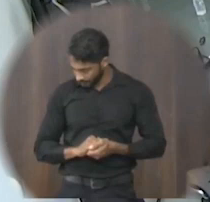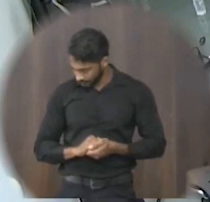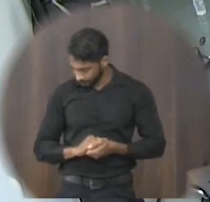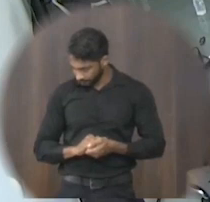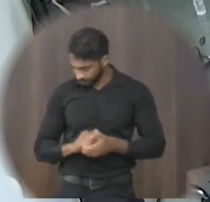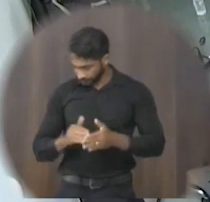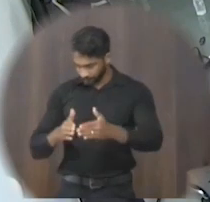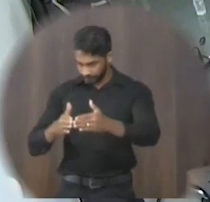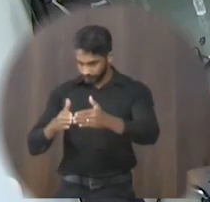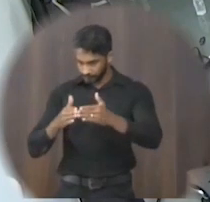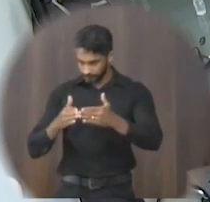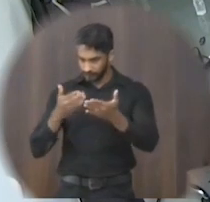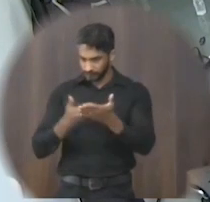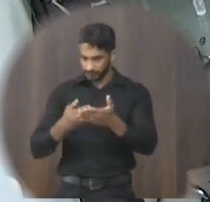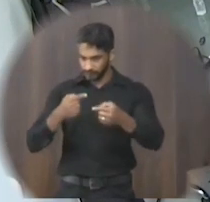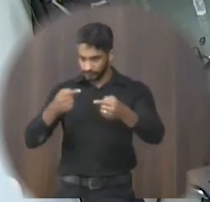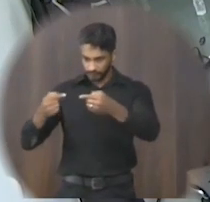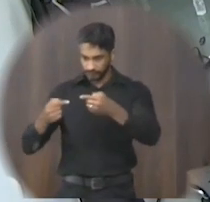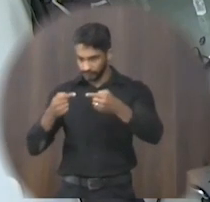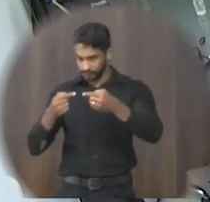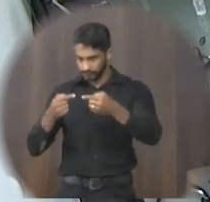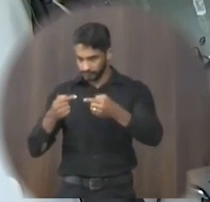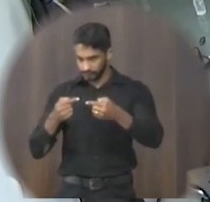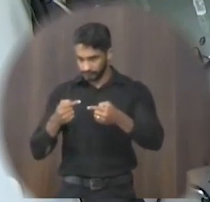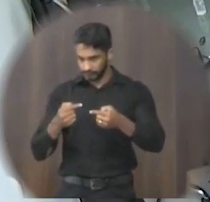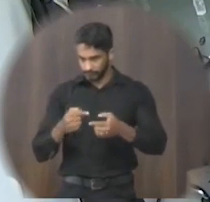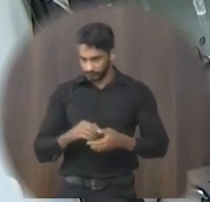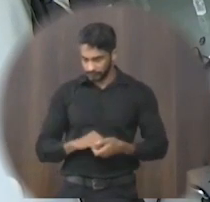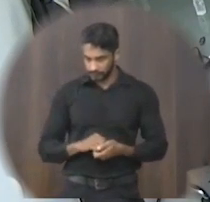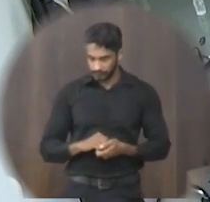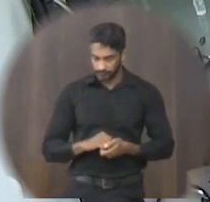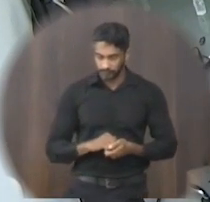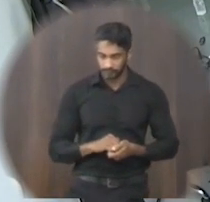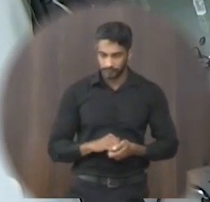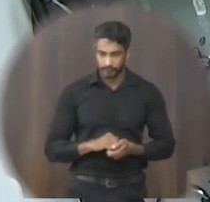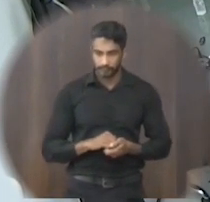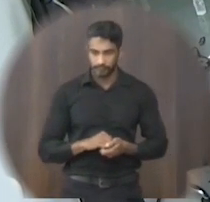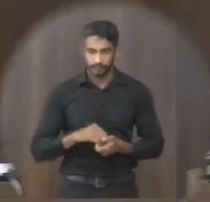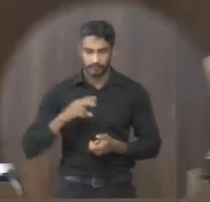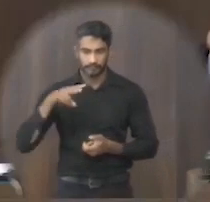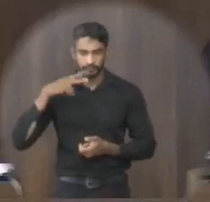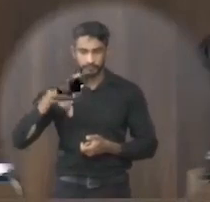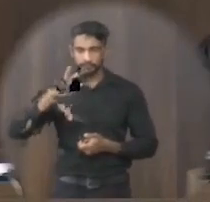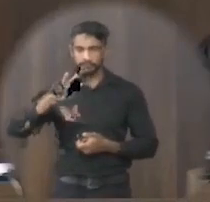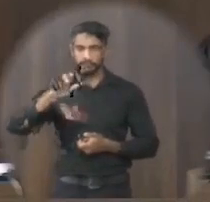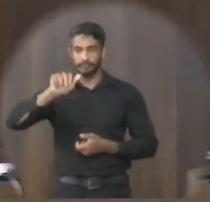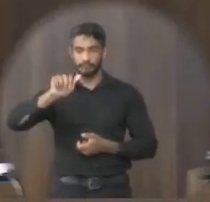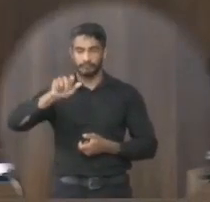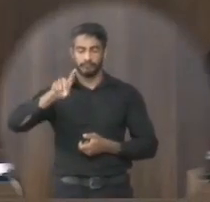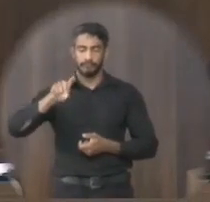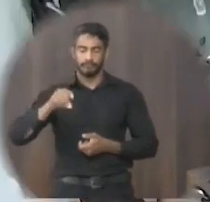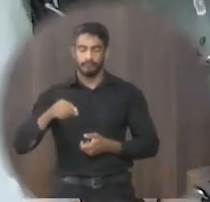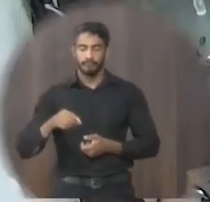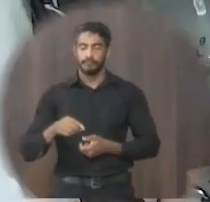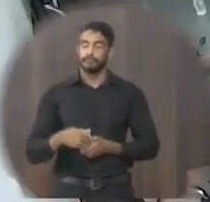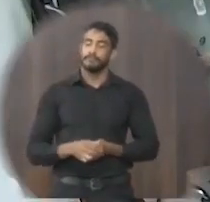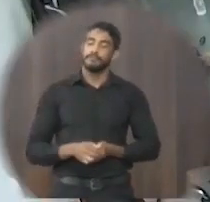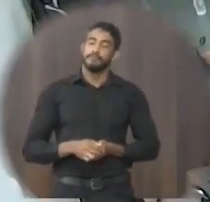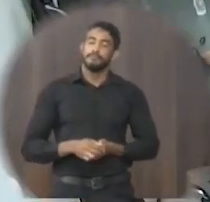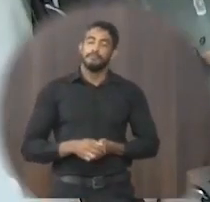as indicações estão em discussão por ordem senhor presidente vereador roda aí temos a palavra senhor presidente